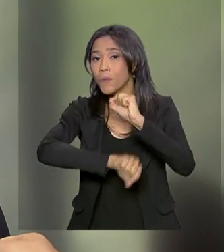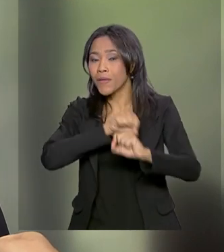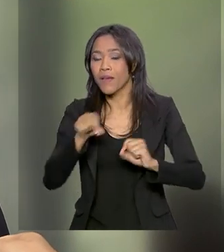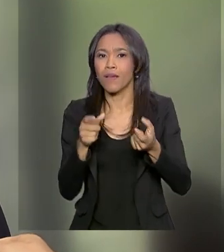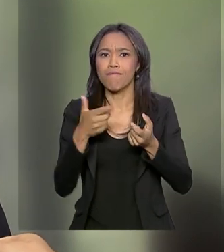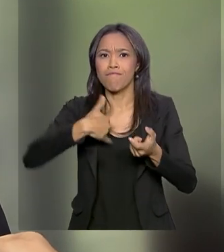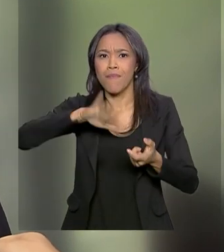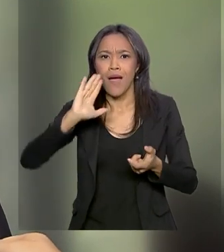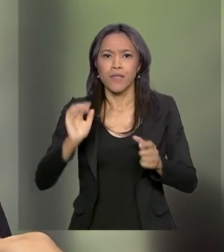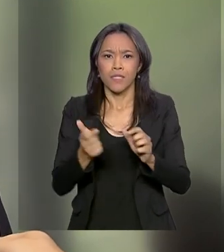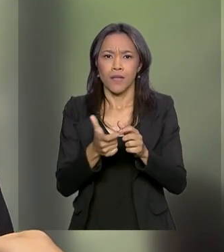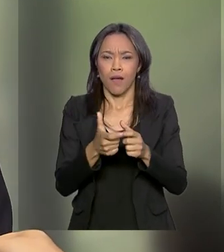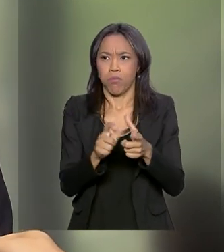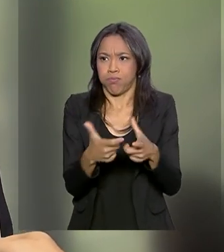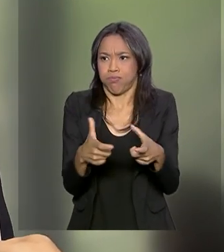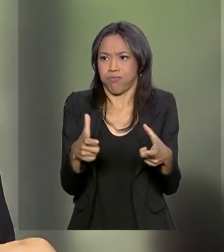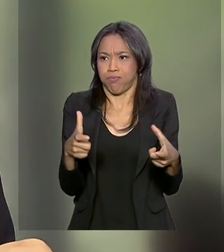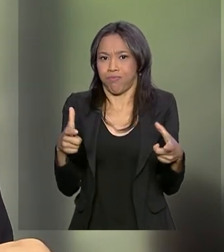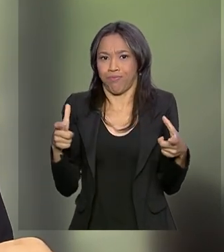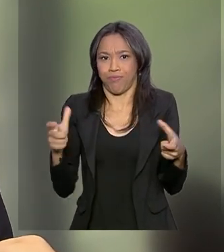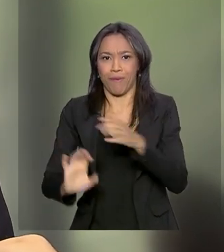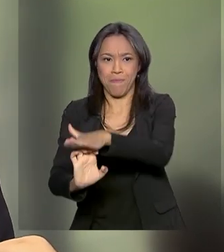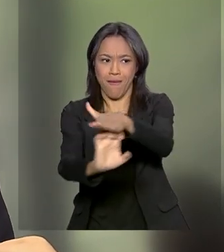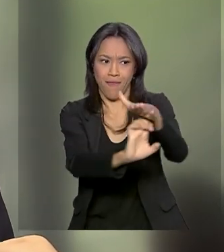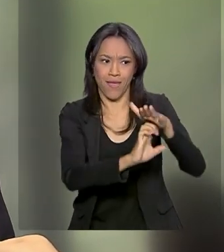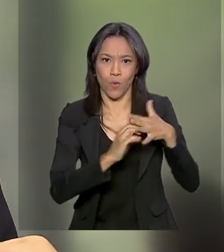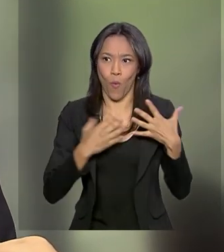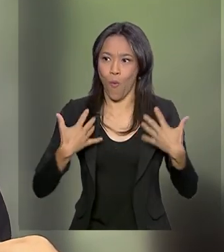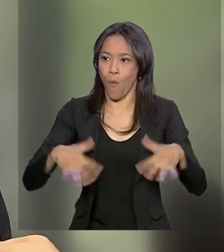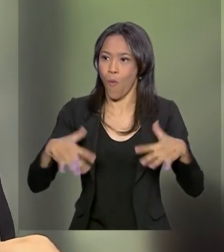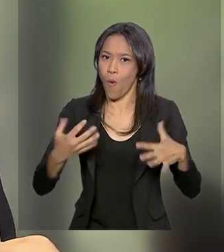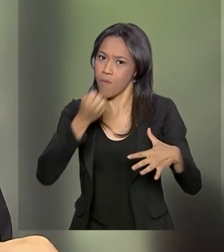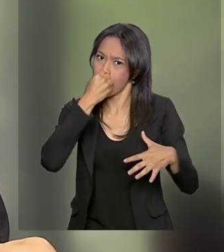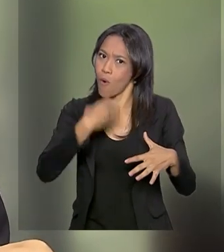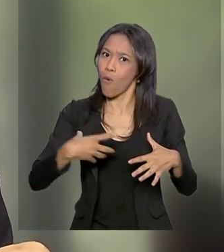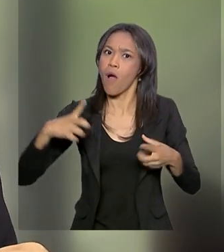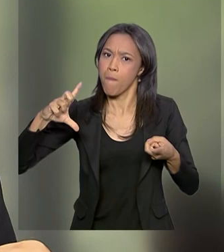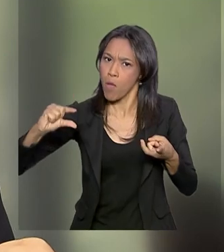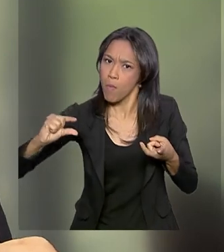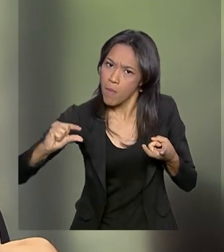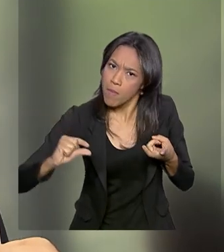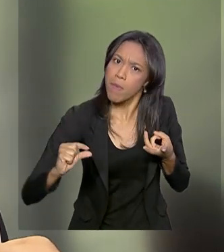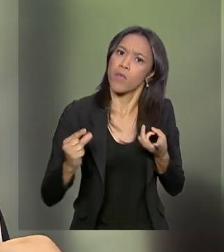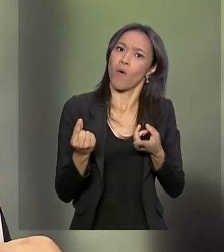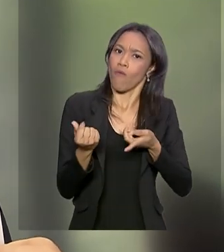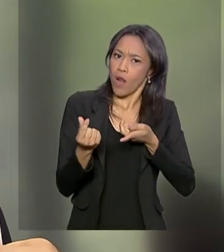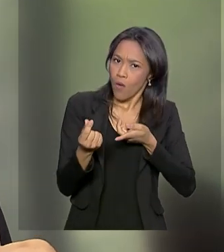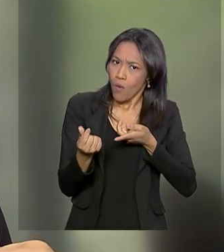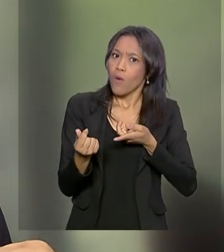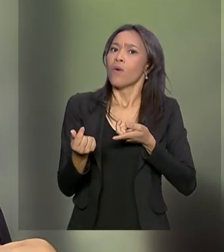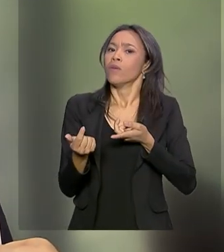quantidade de licitantes, o que leva, em tese, a um menor preço e a um produto mais vantajoso para a administração.